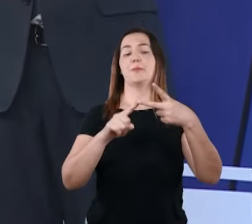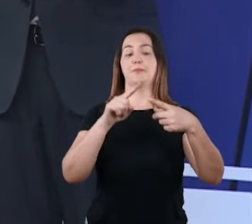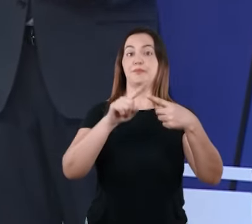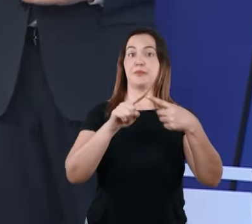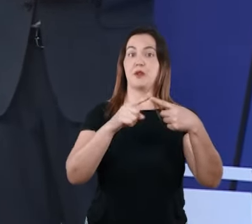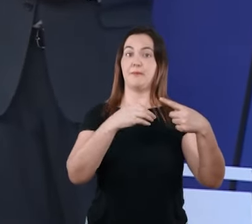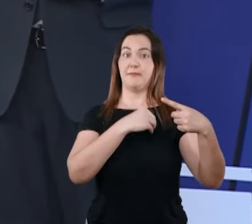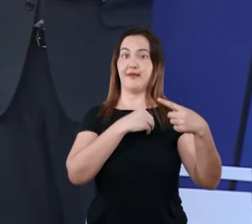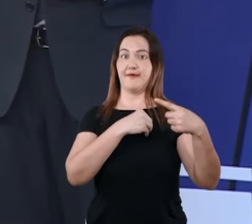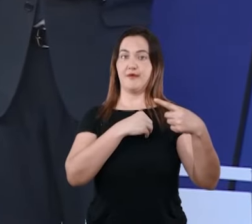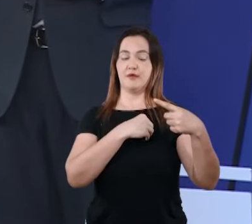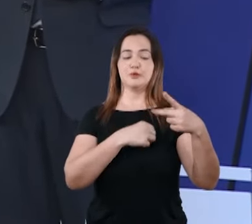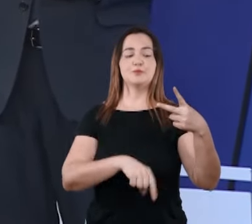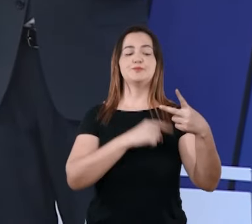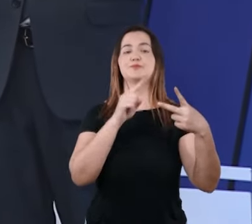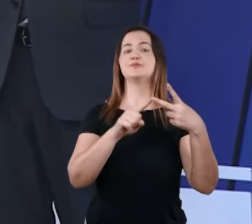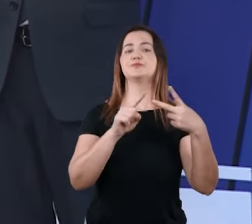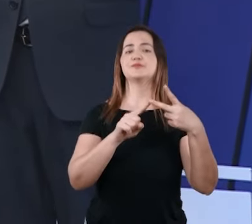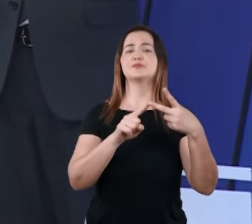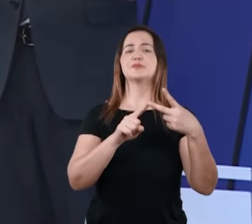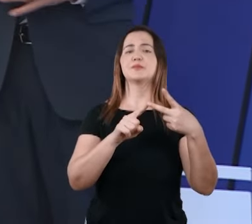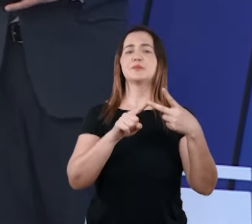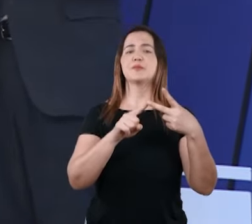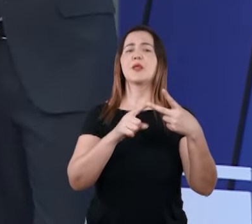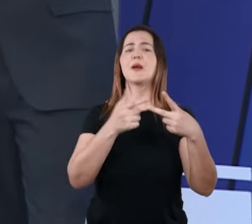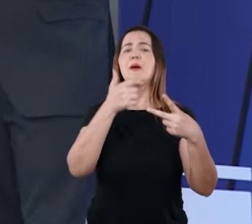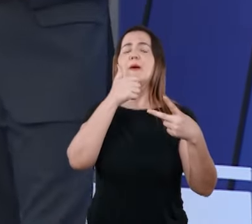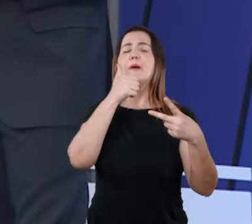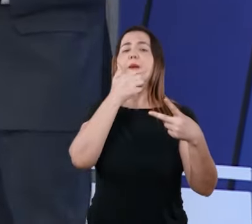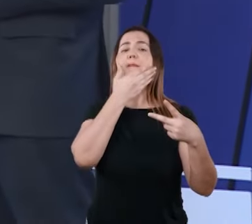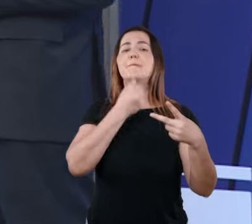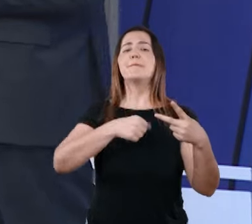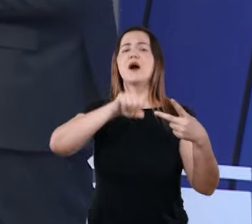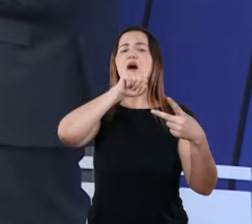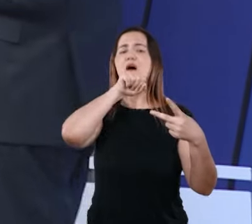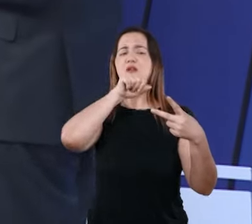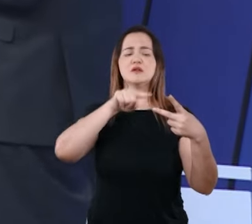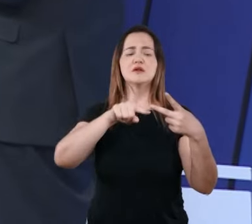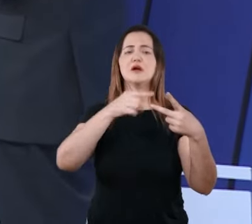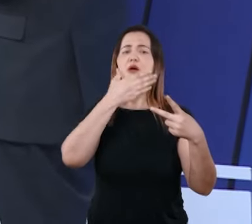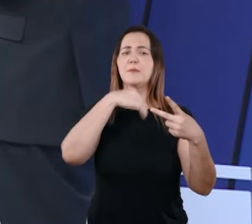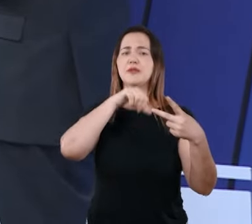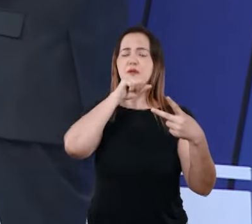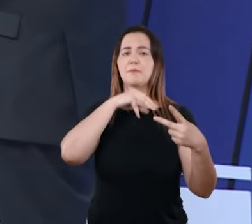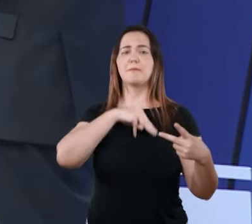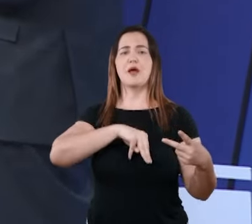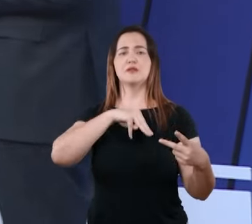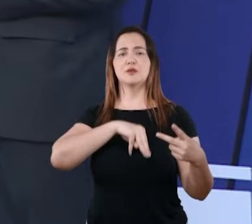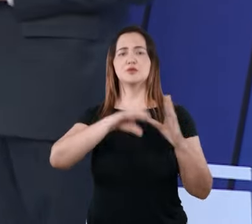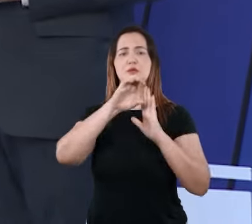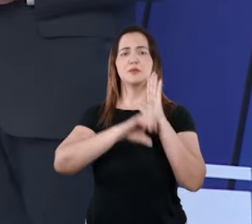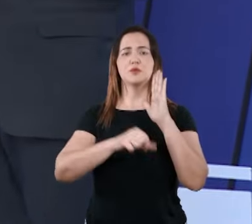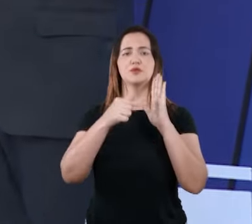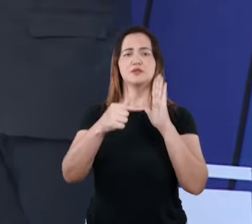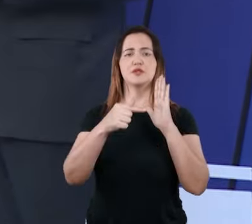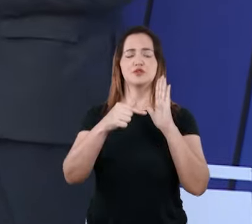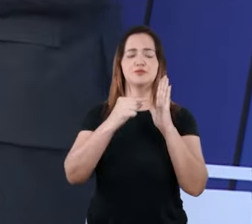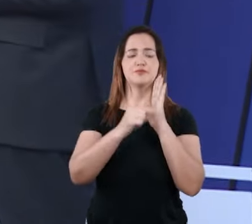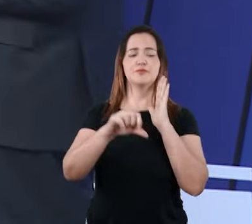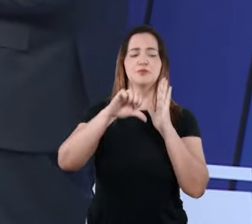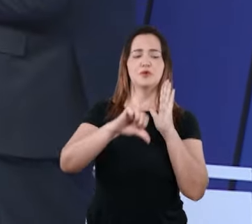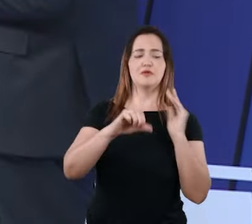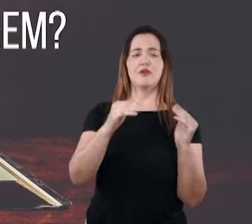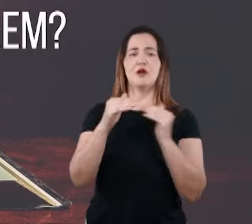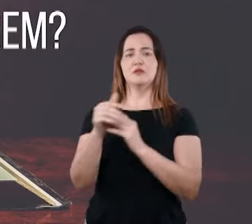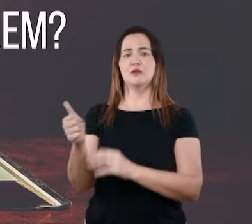paternidade. E o que isso significa? Veja comigo o texto de Mateus 7, 9 a 11. Diz assim a